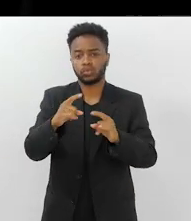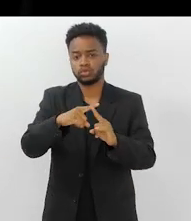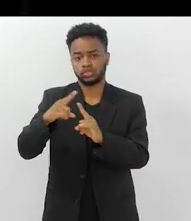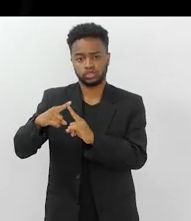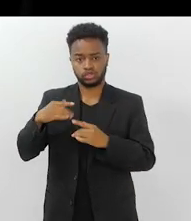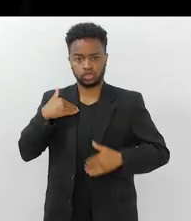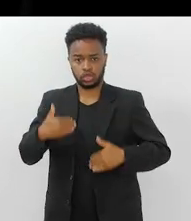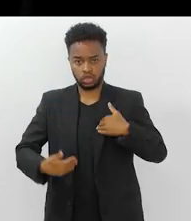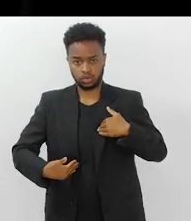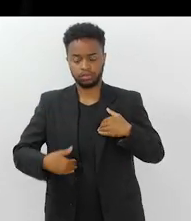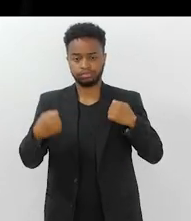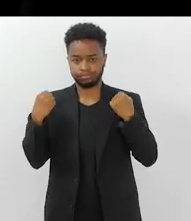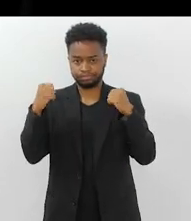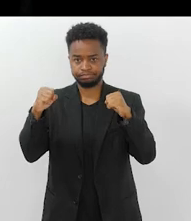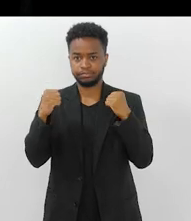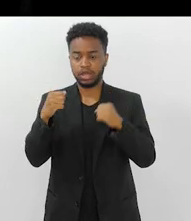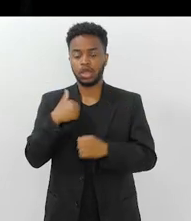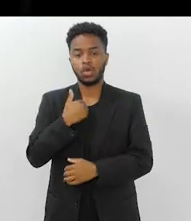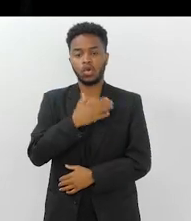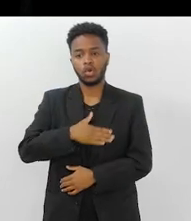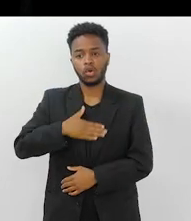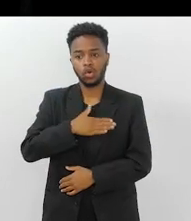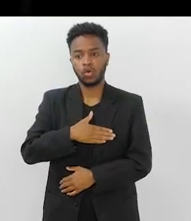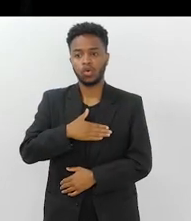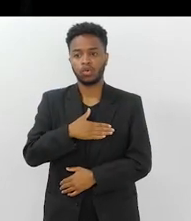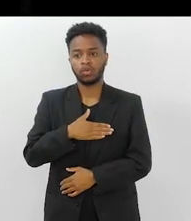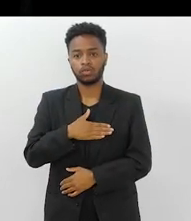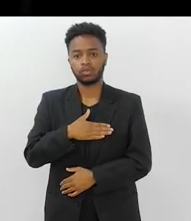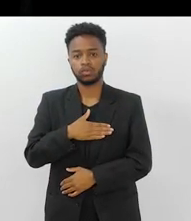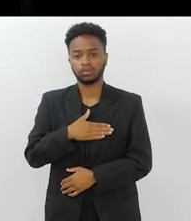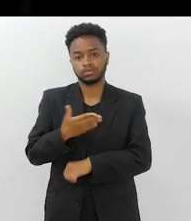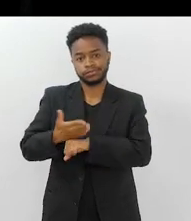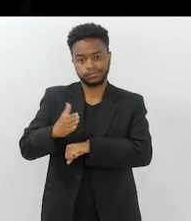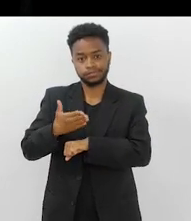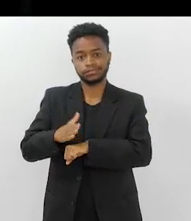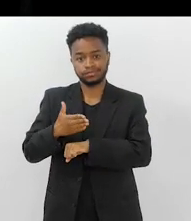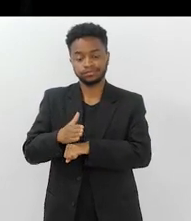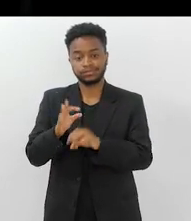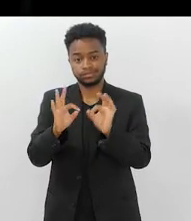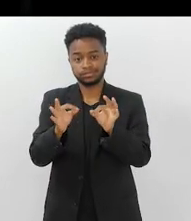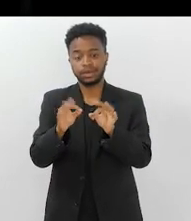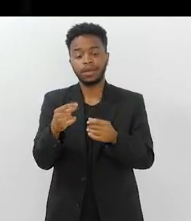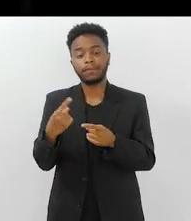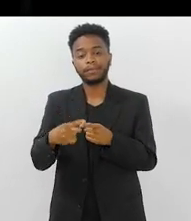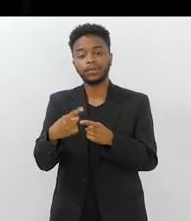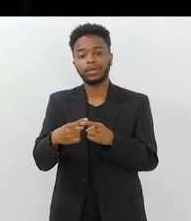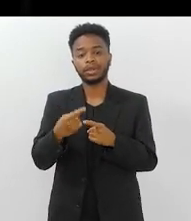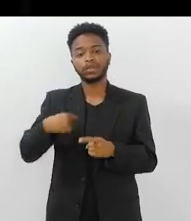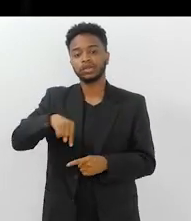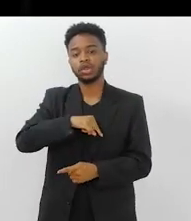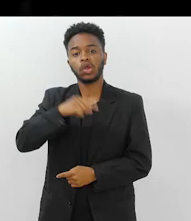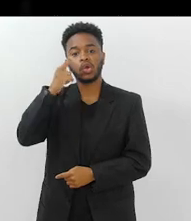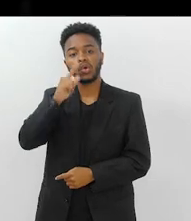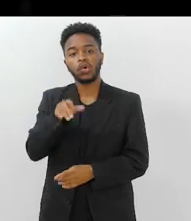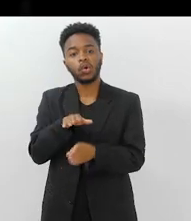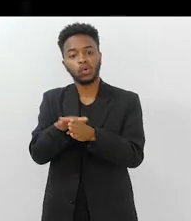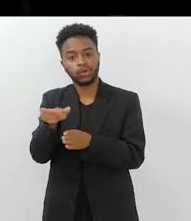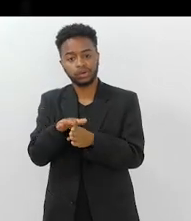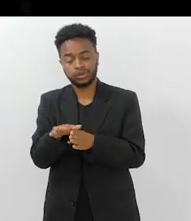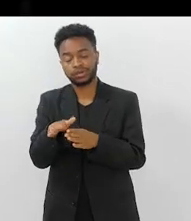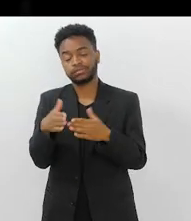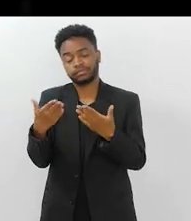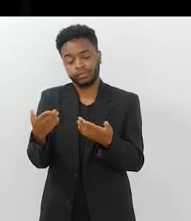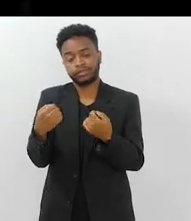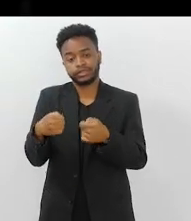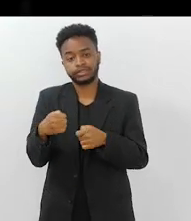a musculação, que eu gosto muito, a gente guarda cedo e pratica, é porque a gente, para a gente poder orientar, a gente tem que